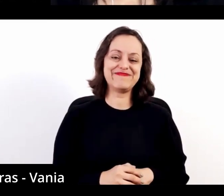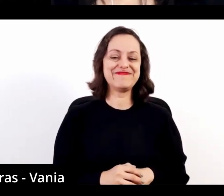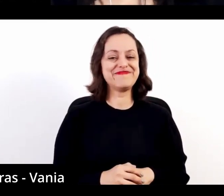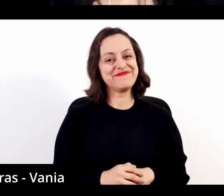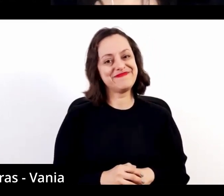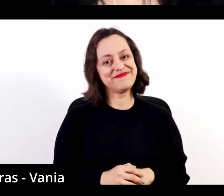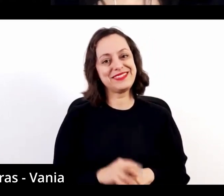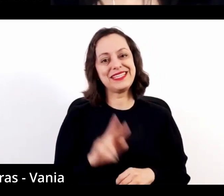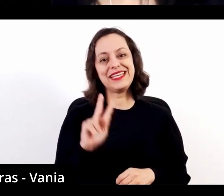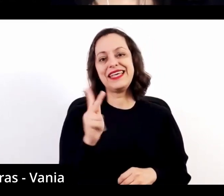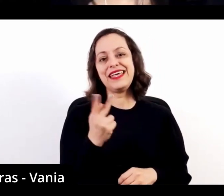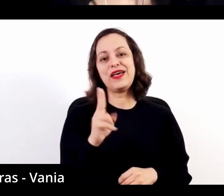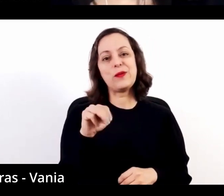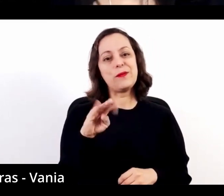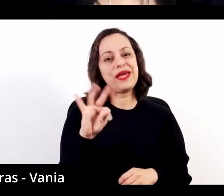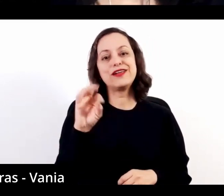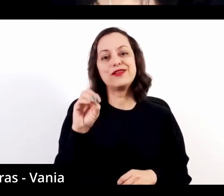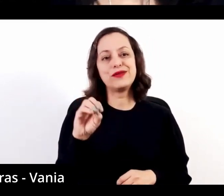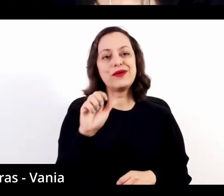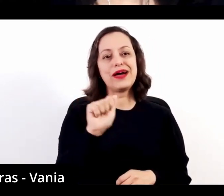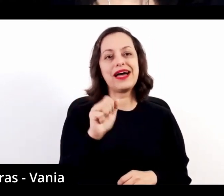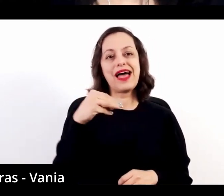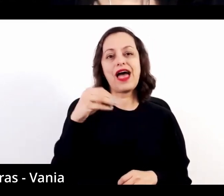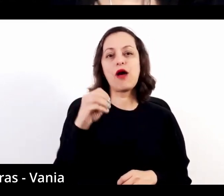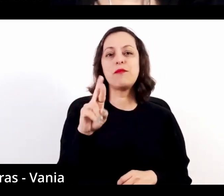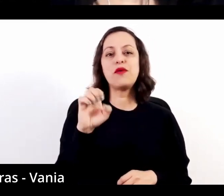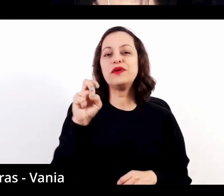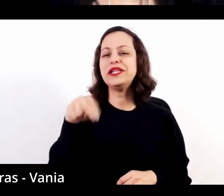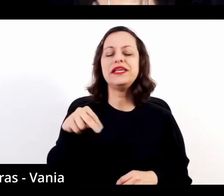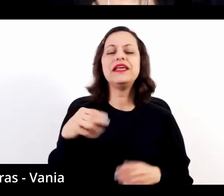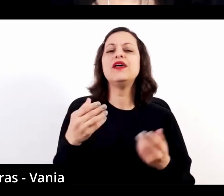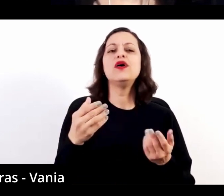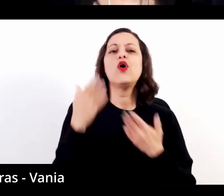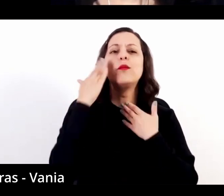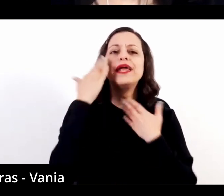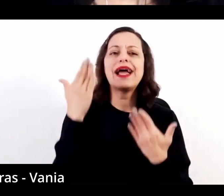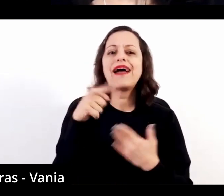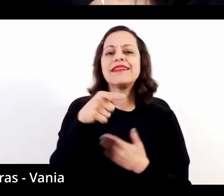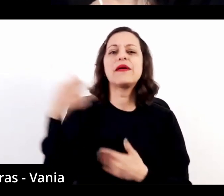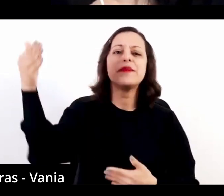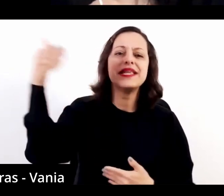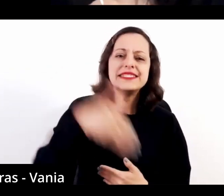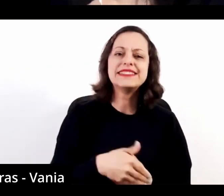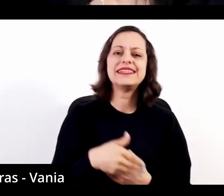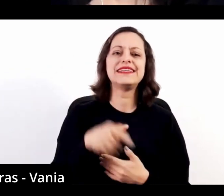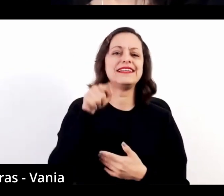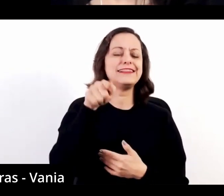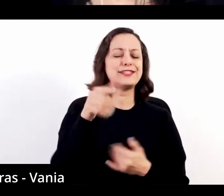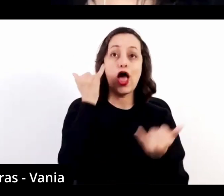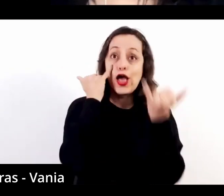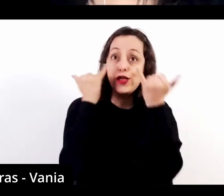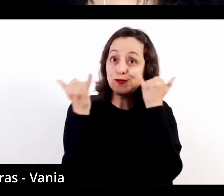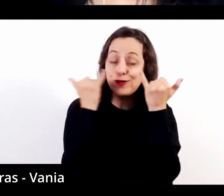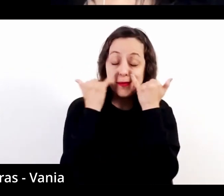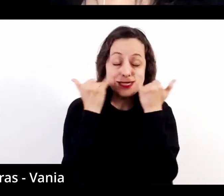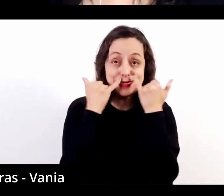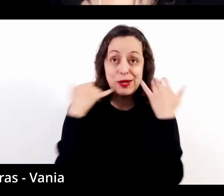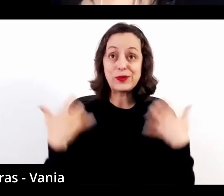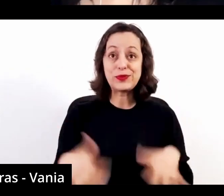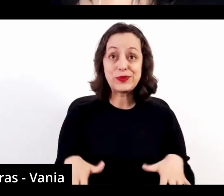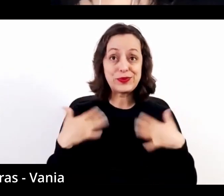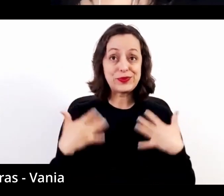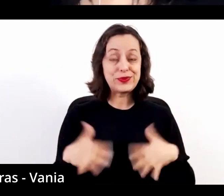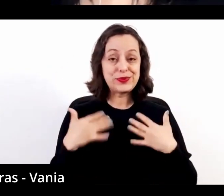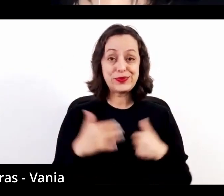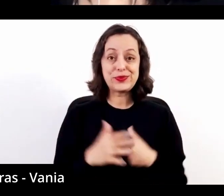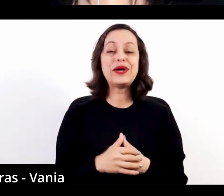Humberto Amorim, muito obrigada pela sua presença e por essa conversa tão rica de informações. Eu